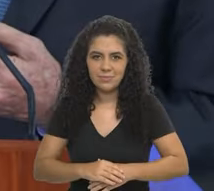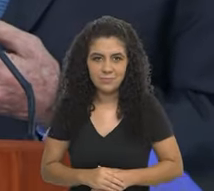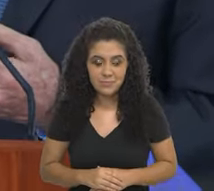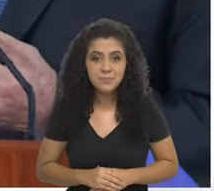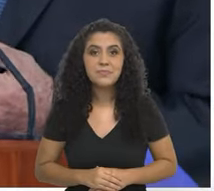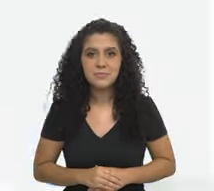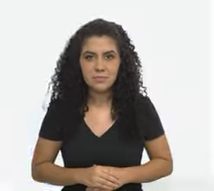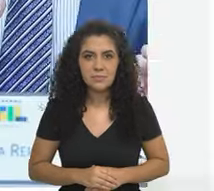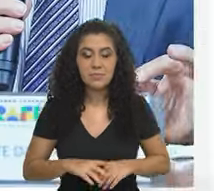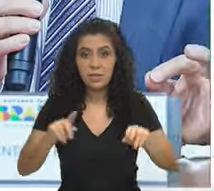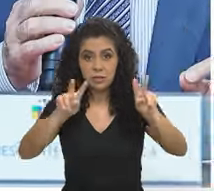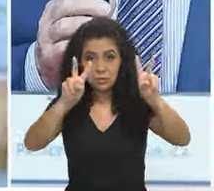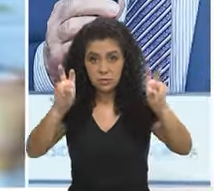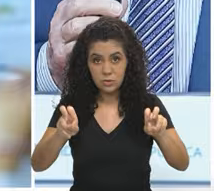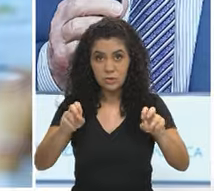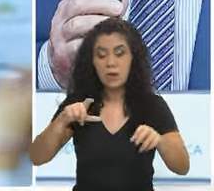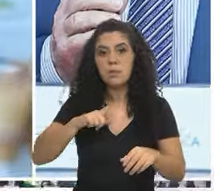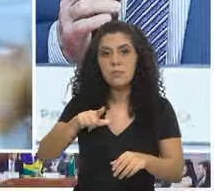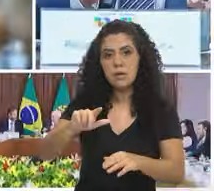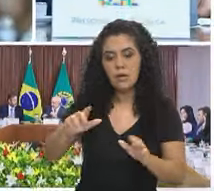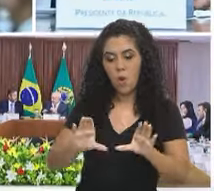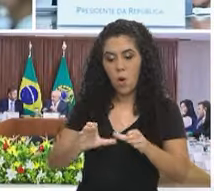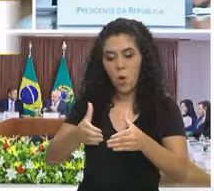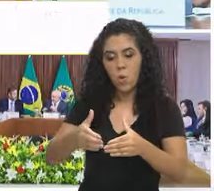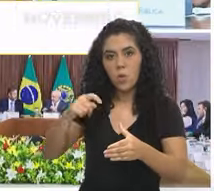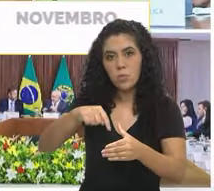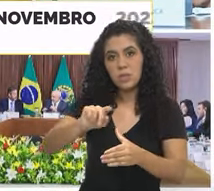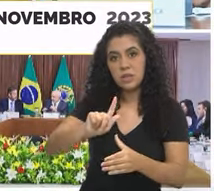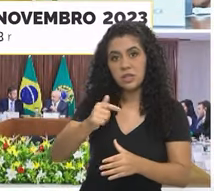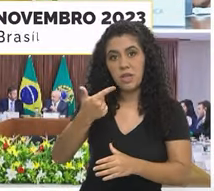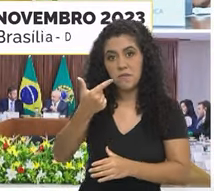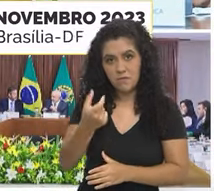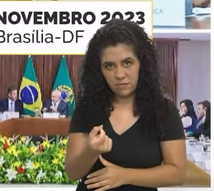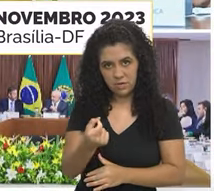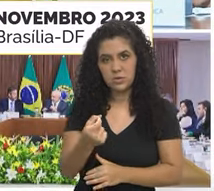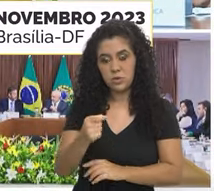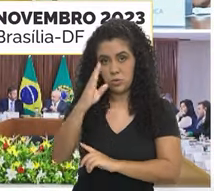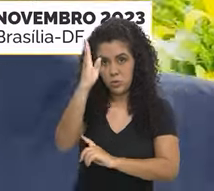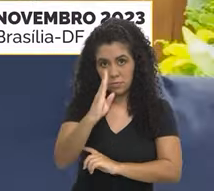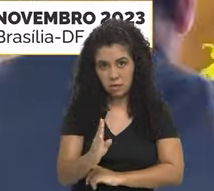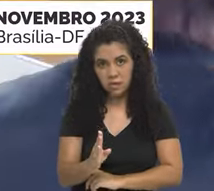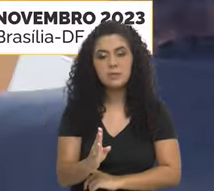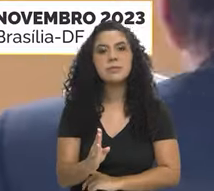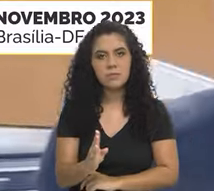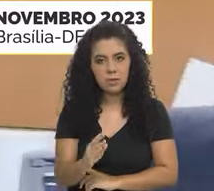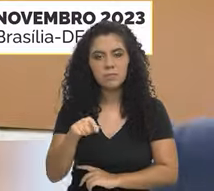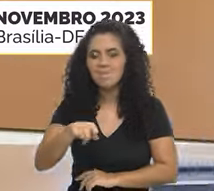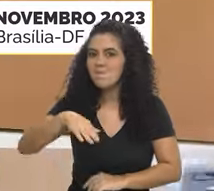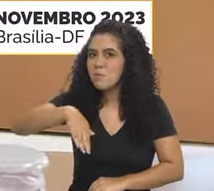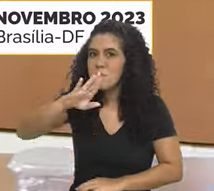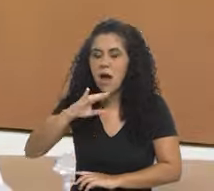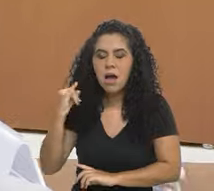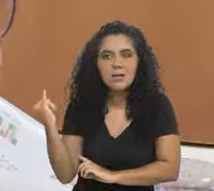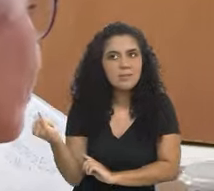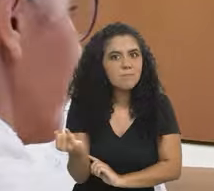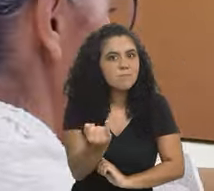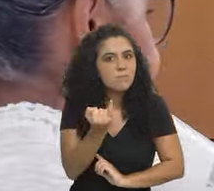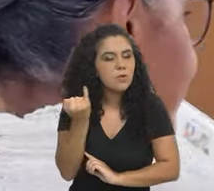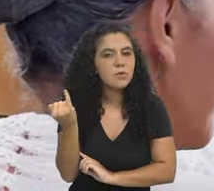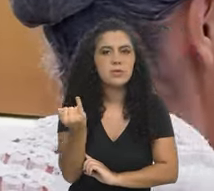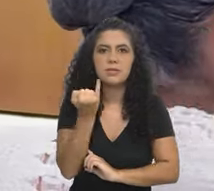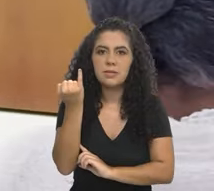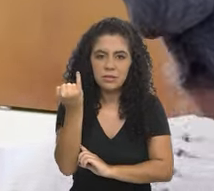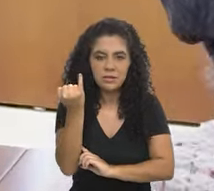tudo, tudo melhora. Coordenação da presidência brasileira do G20. Que possivelmente seja o